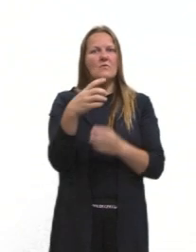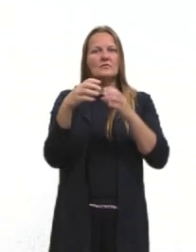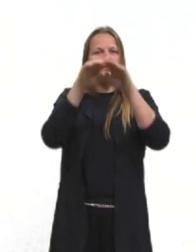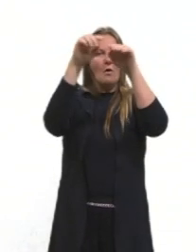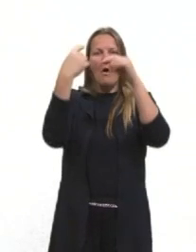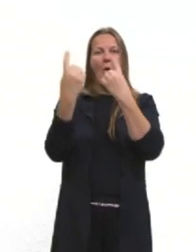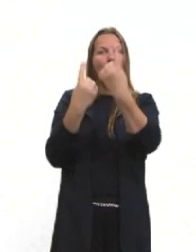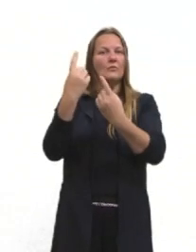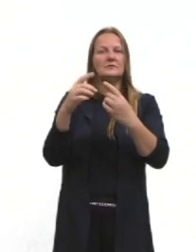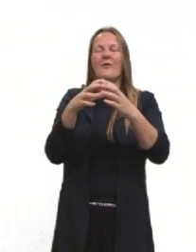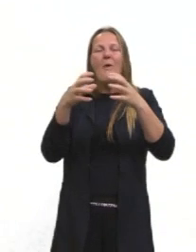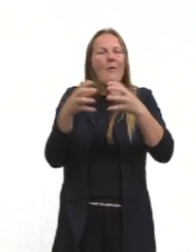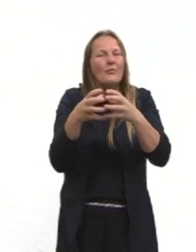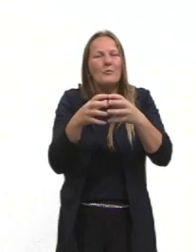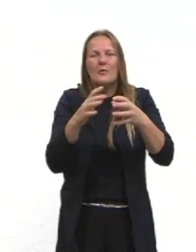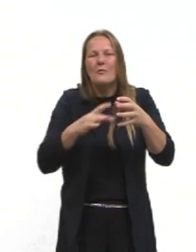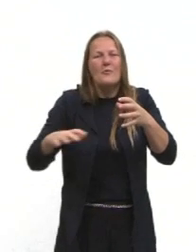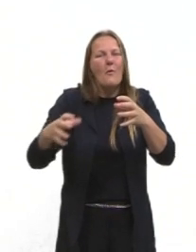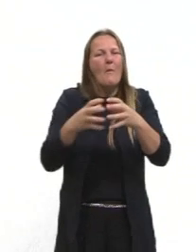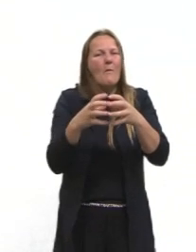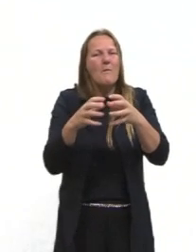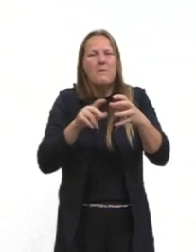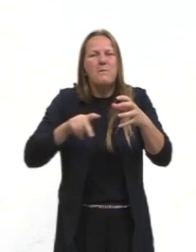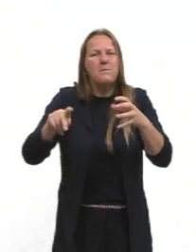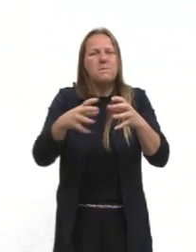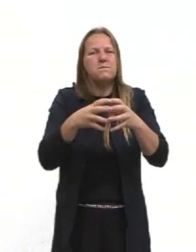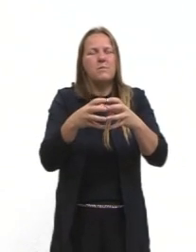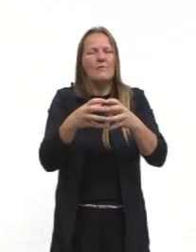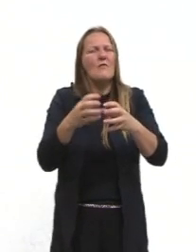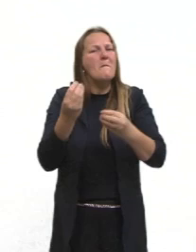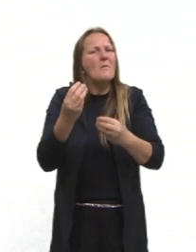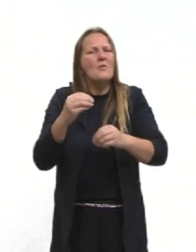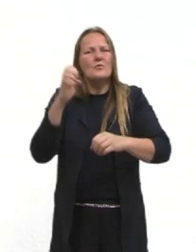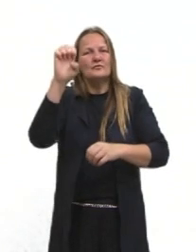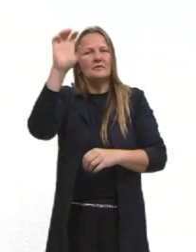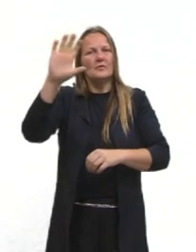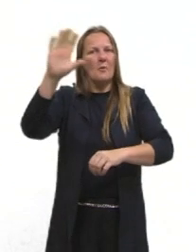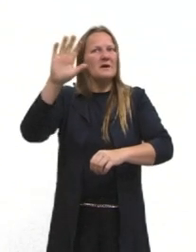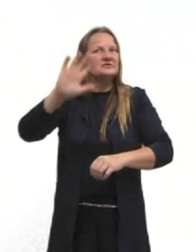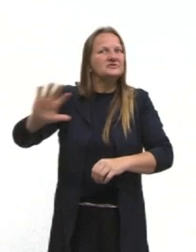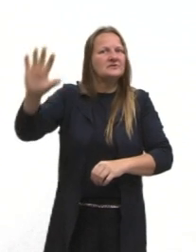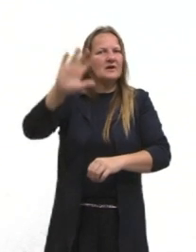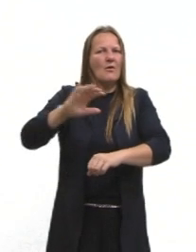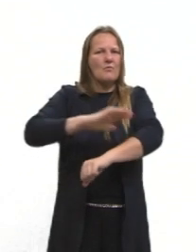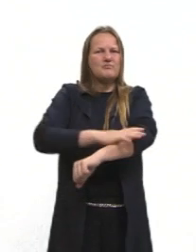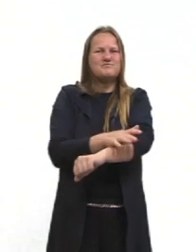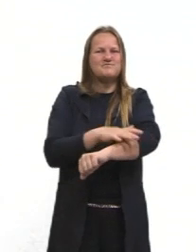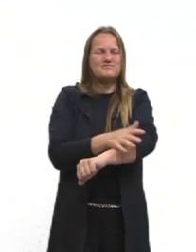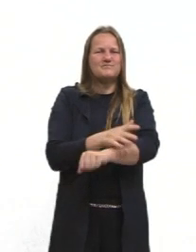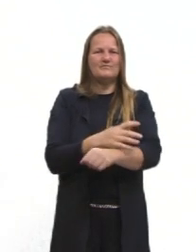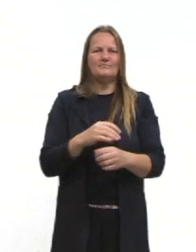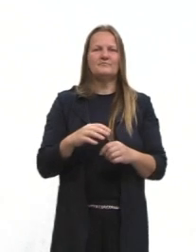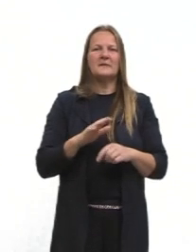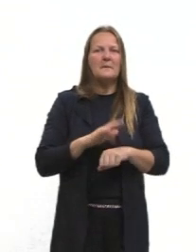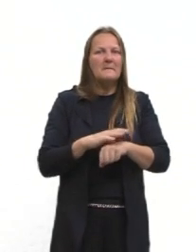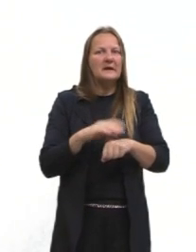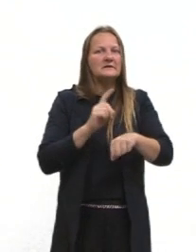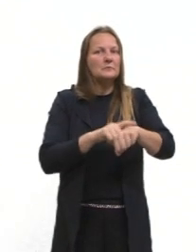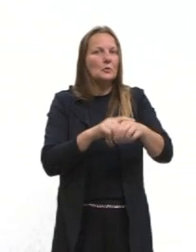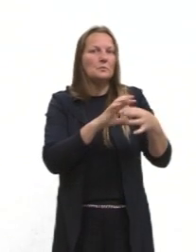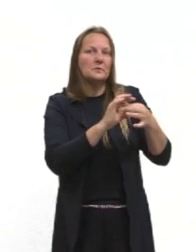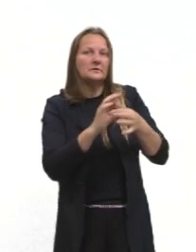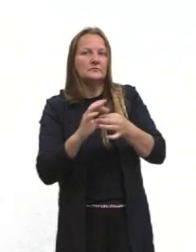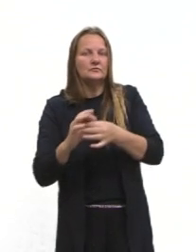só de alguns. Existia uma mentalidade muito racista na Europa como um todo. E, principalmente naquele momento ali, na